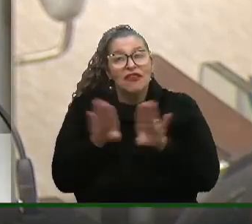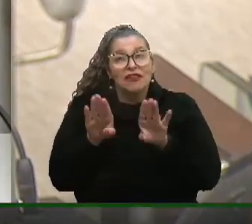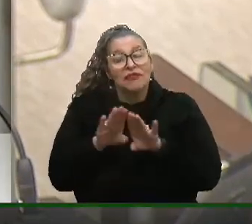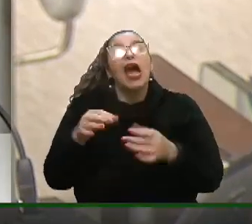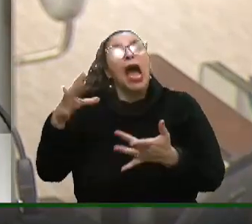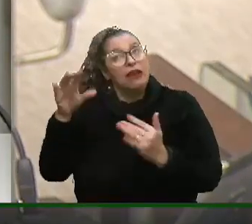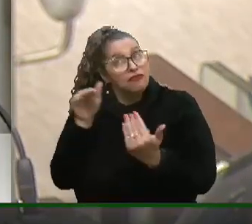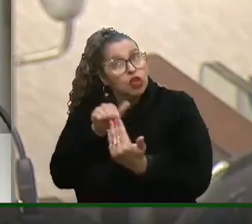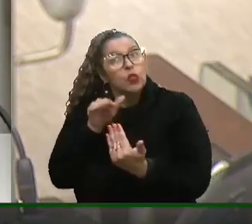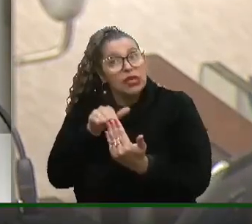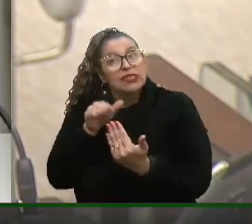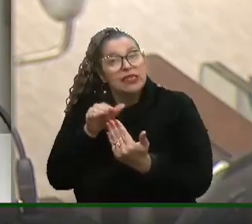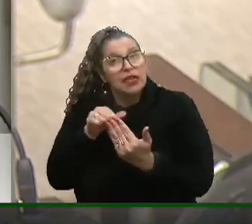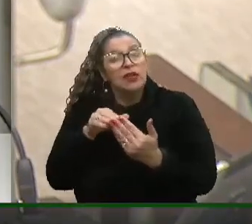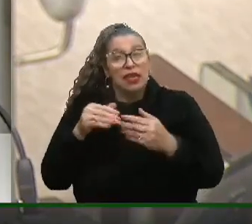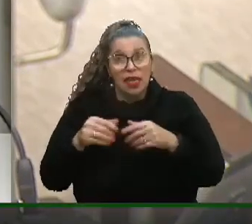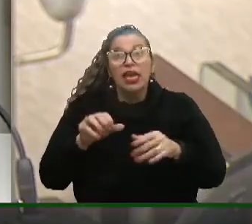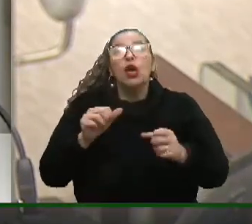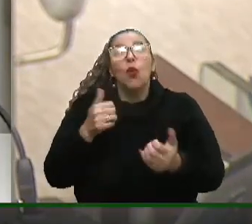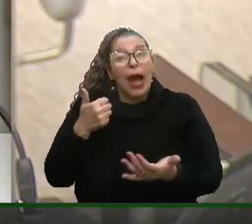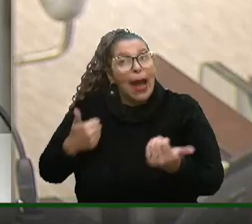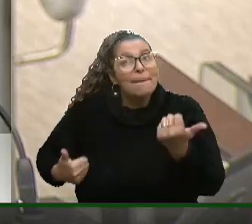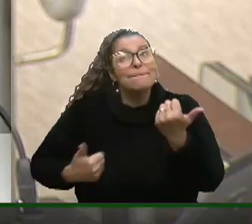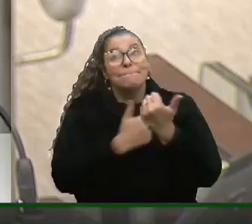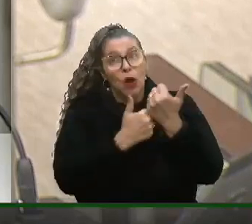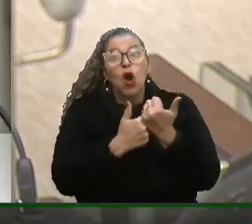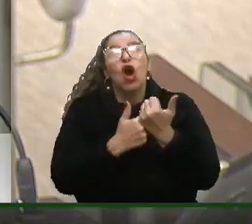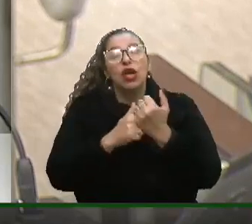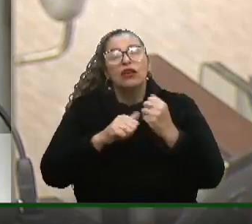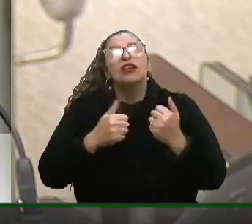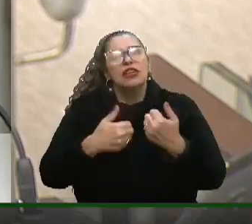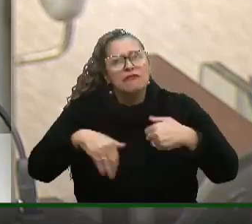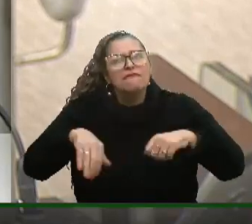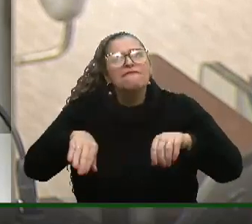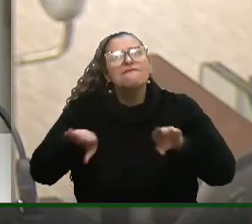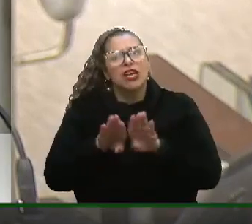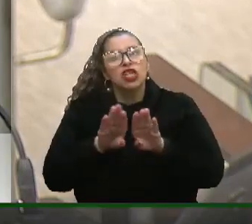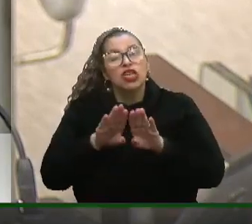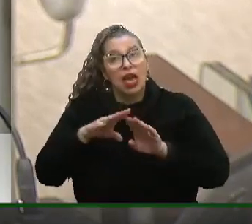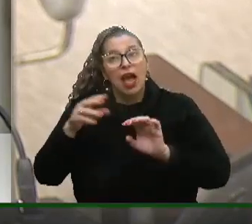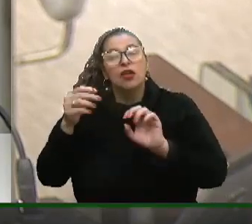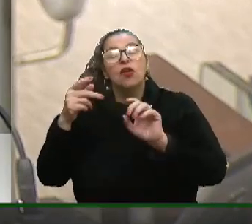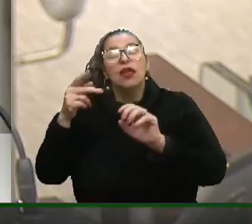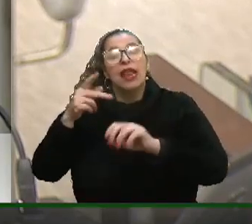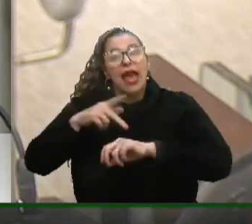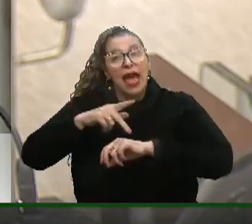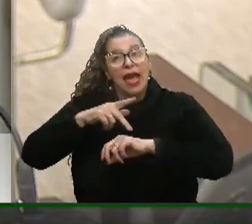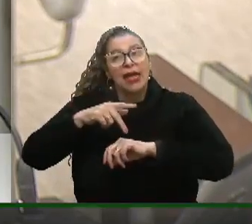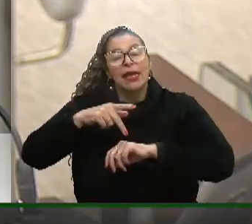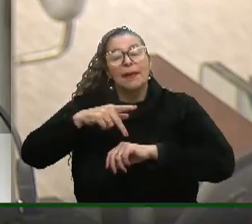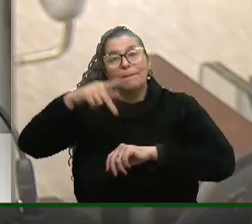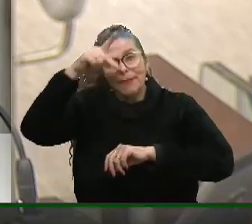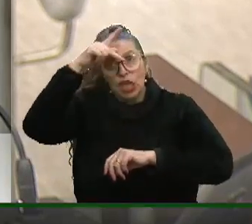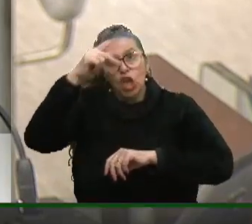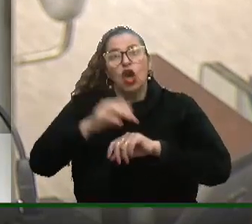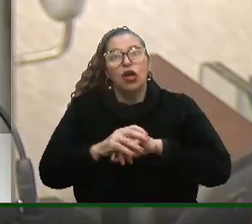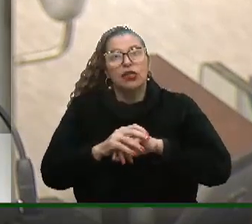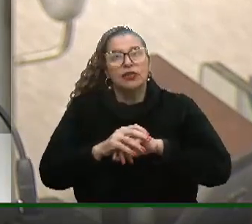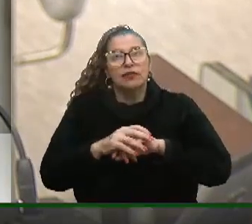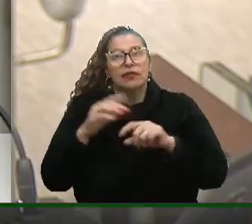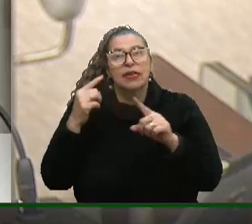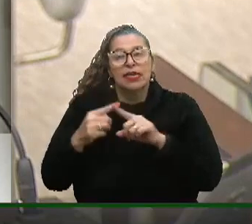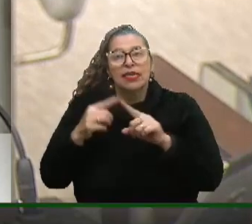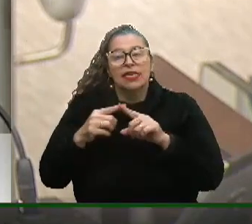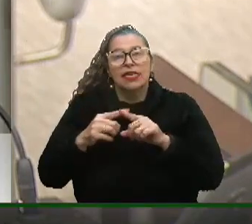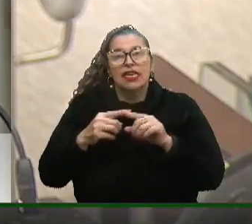acerto. Defendo o lockdown que a prefeita Paula do seu partido fez lá em Pelotas. E diga que lacrar goldlas de